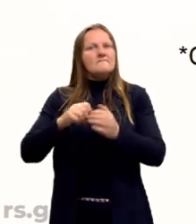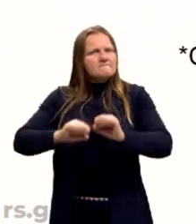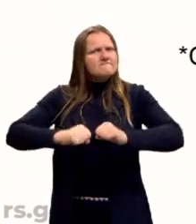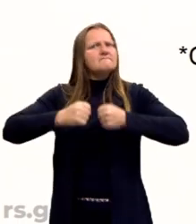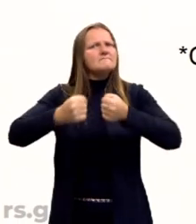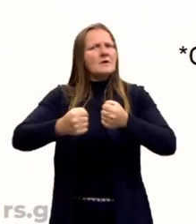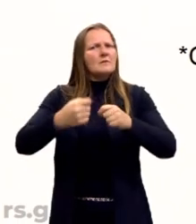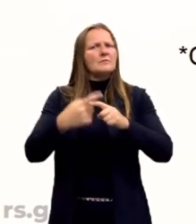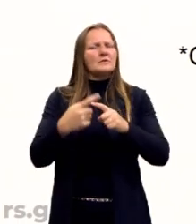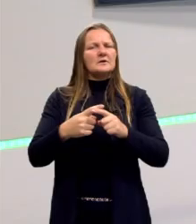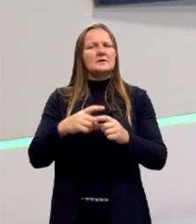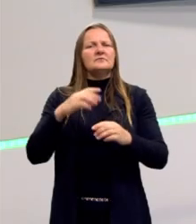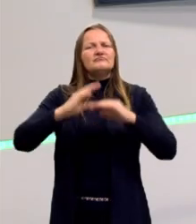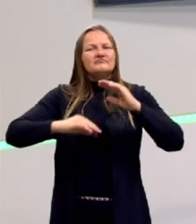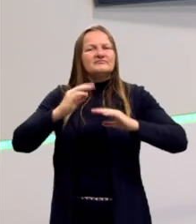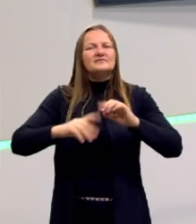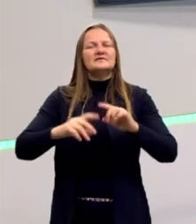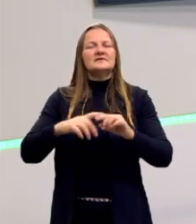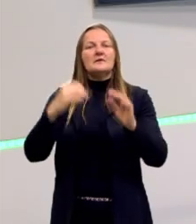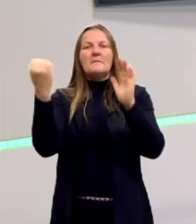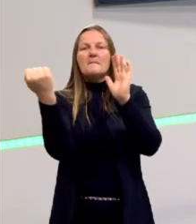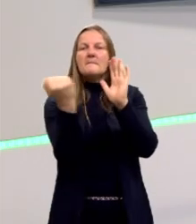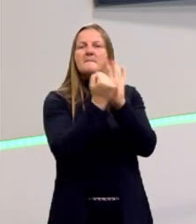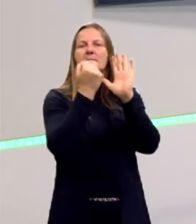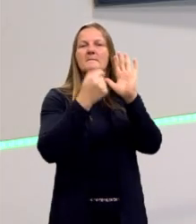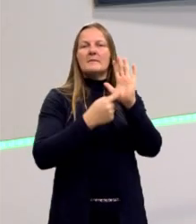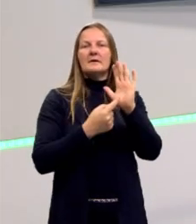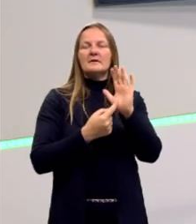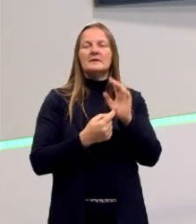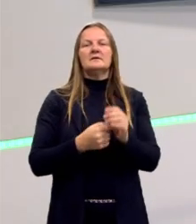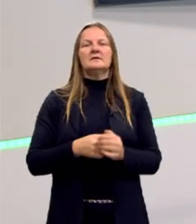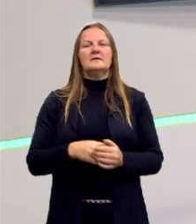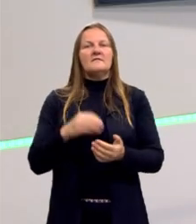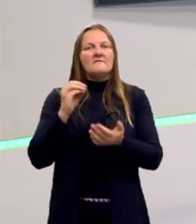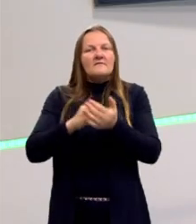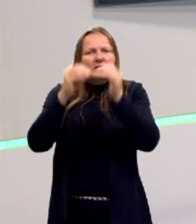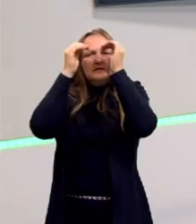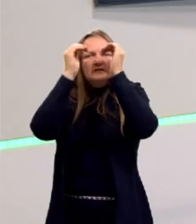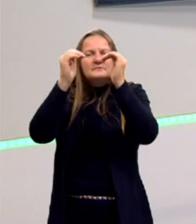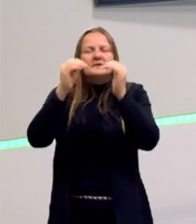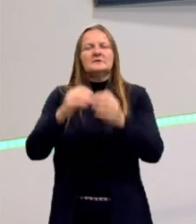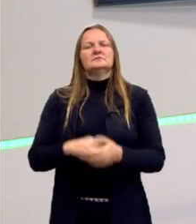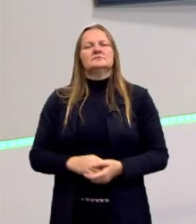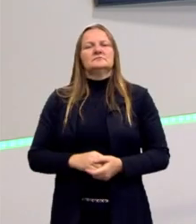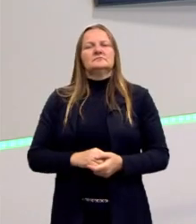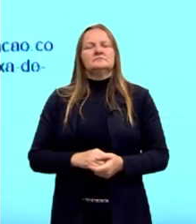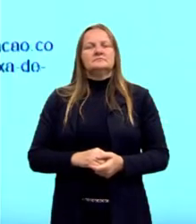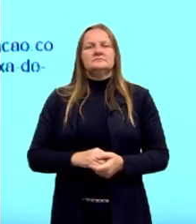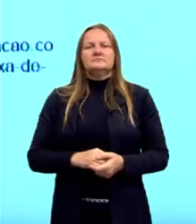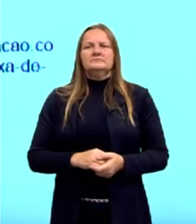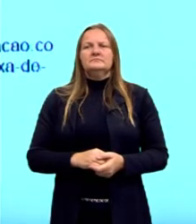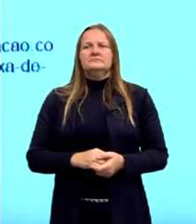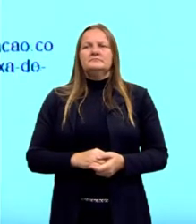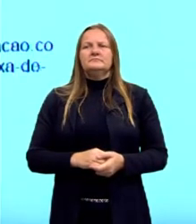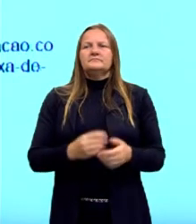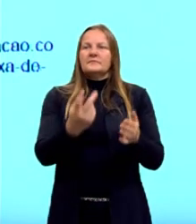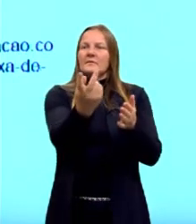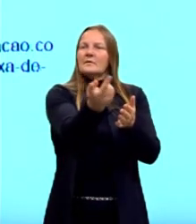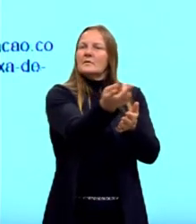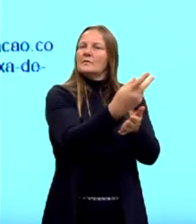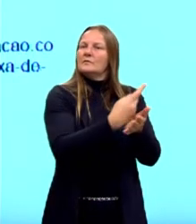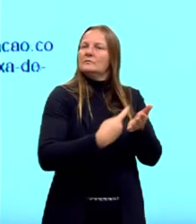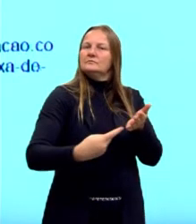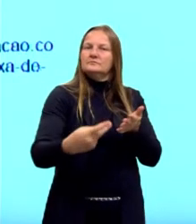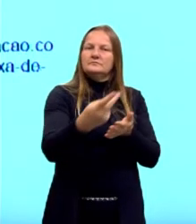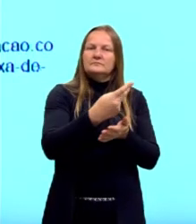porque eram fatores que vinham, marcas que vinham muito fortes das grandes guerras. Aqui eu trago, então, algum mapa, onde fala